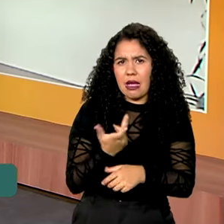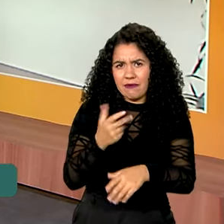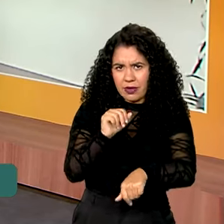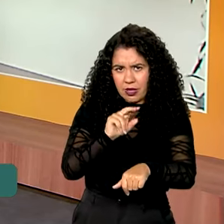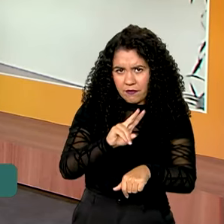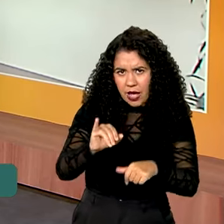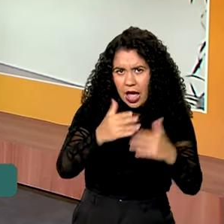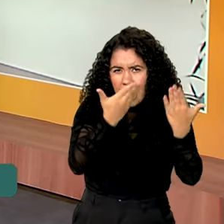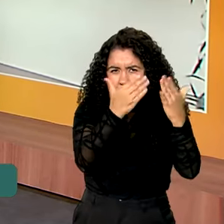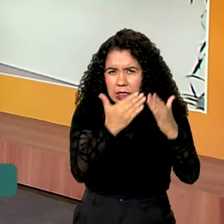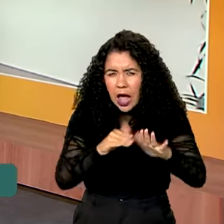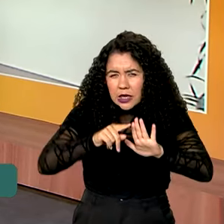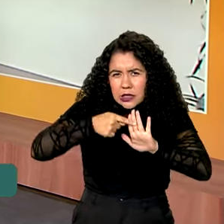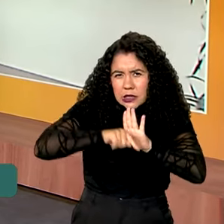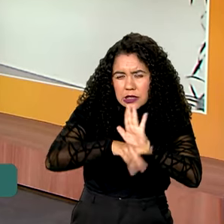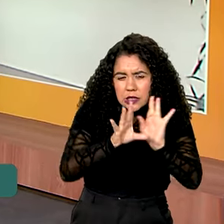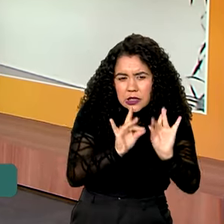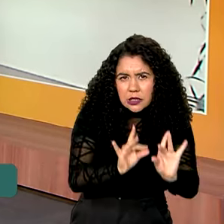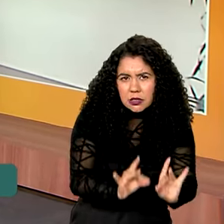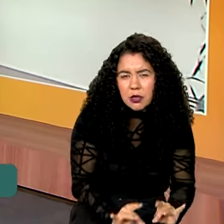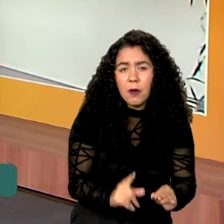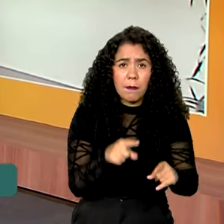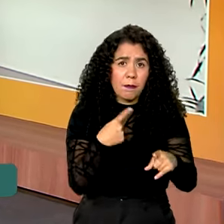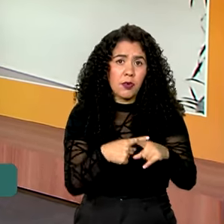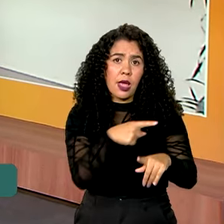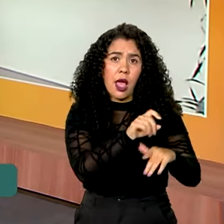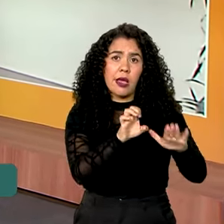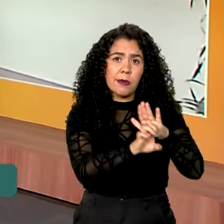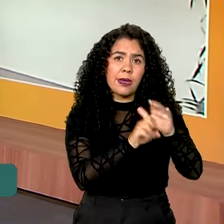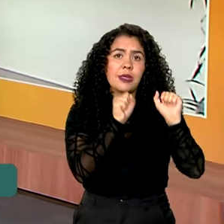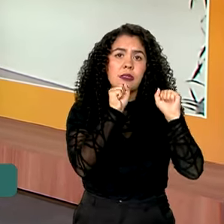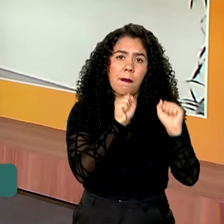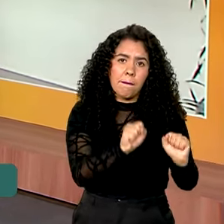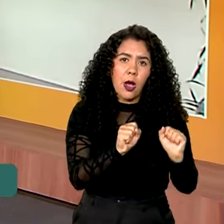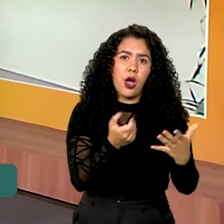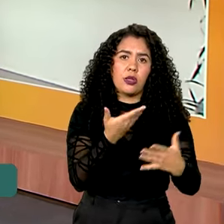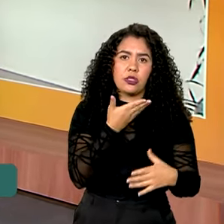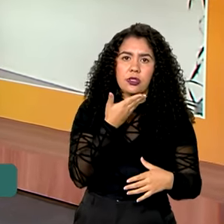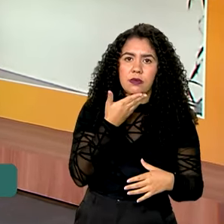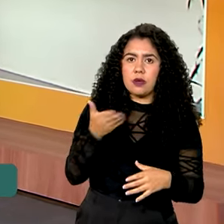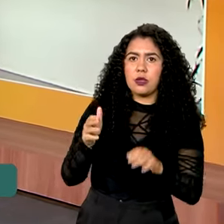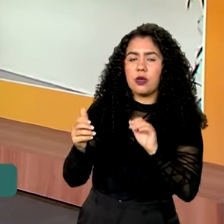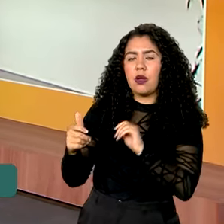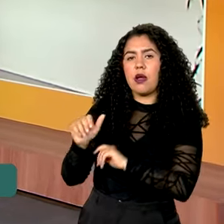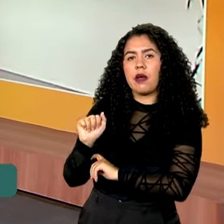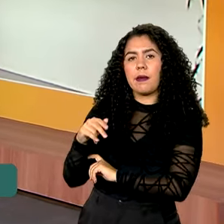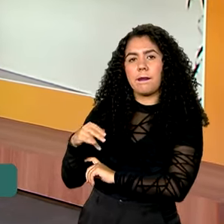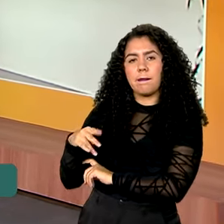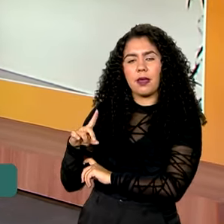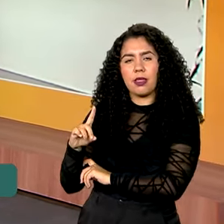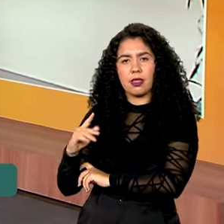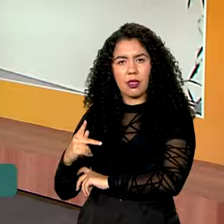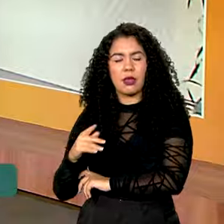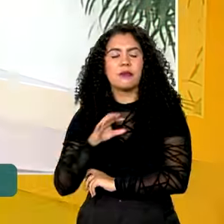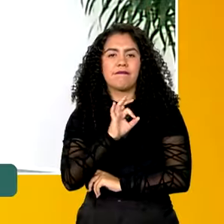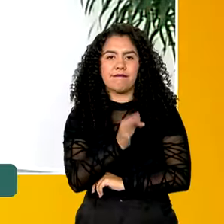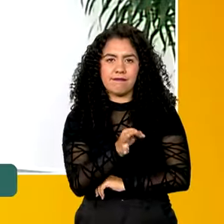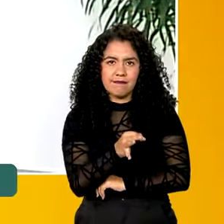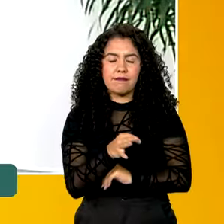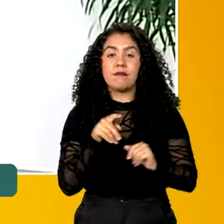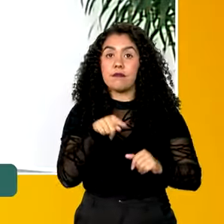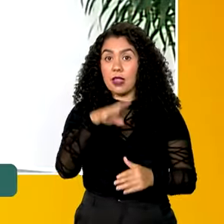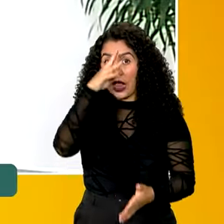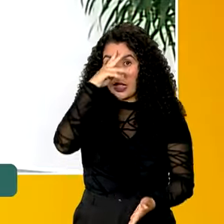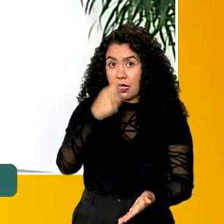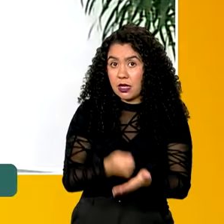assim, mais aprofundada? A empresa pode recorrer, né? De alguma forma, junto à NPD? Exatamente. Então, como eu mencionei, essa é uma